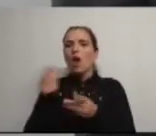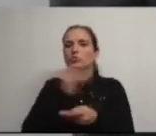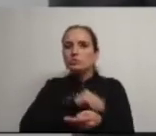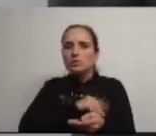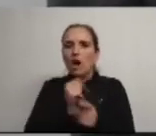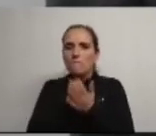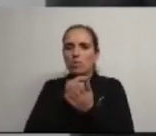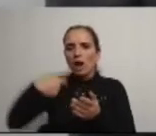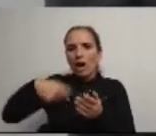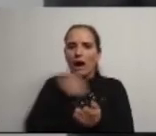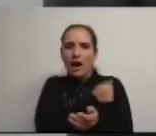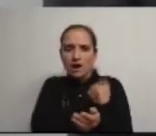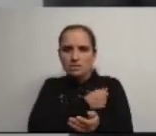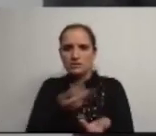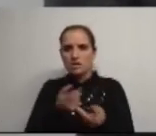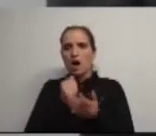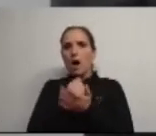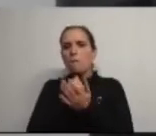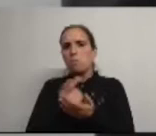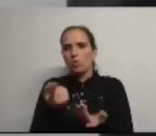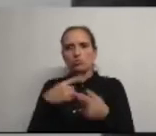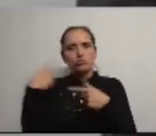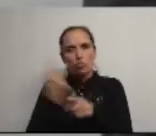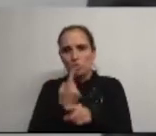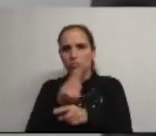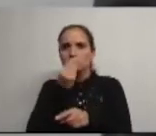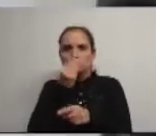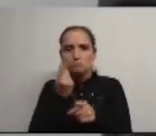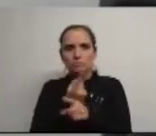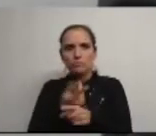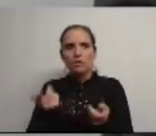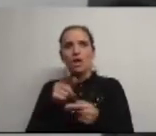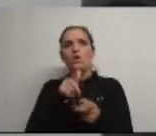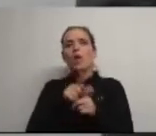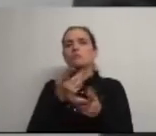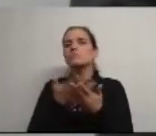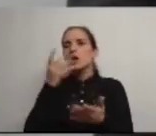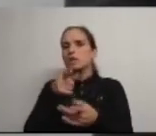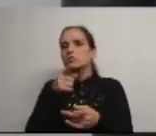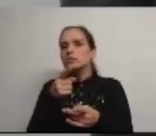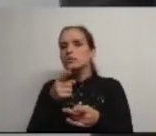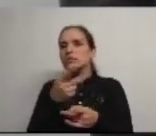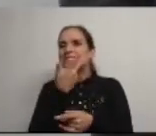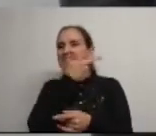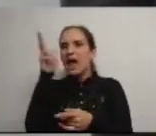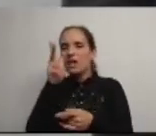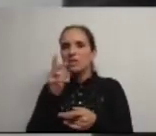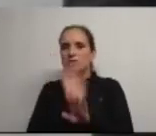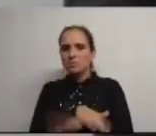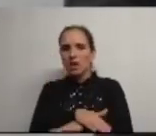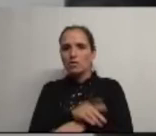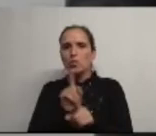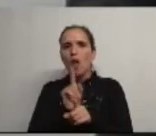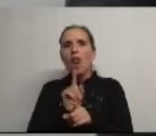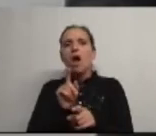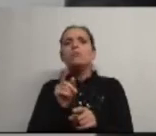fornecimento de refeições, apoios voluntários e outros. É distinguir uma medida, os 100 desempregados. Permitiu